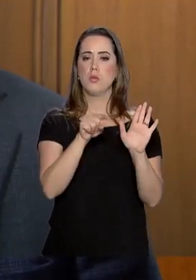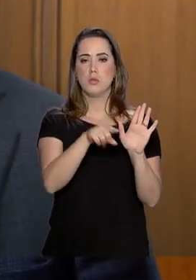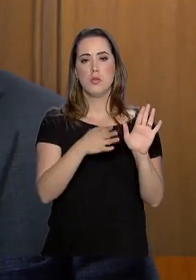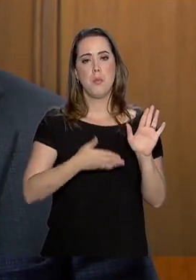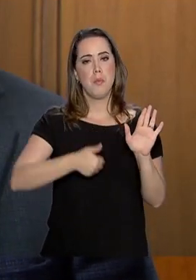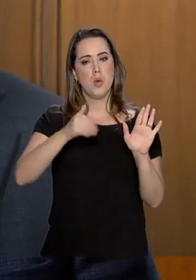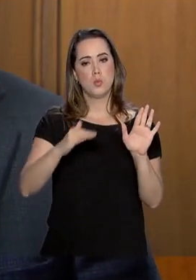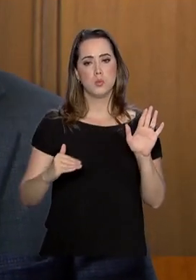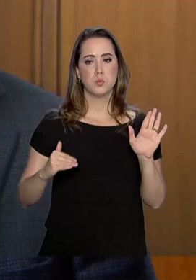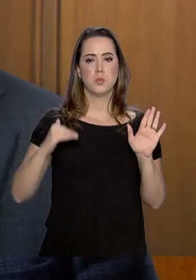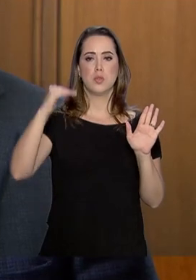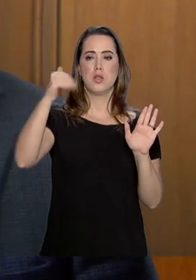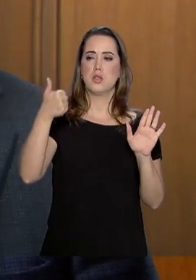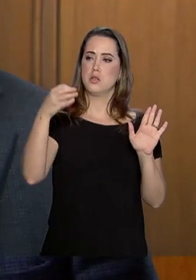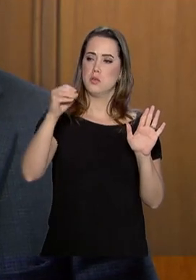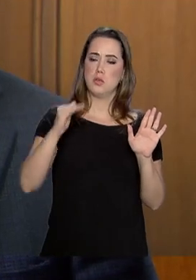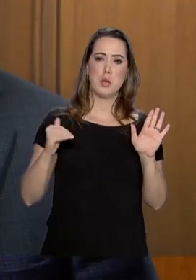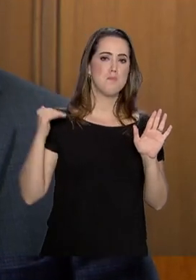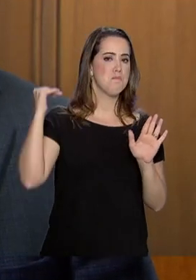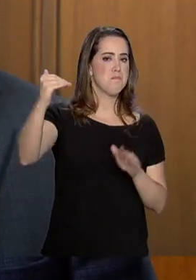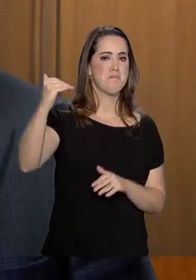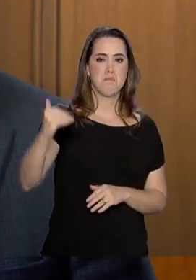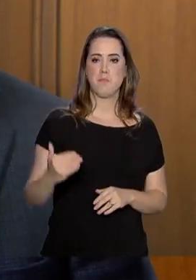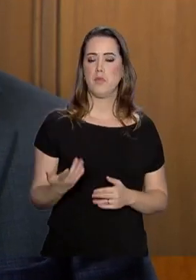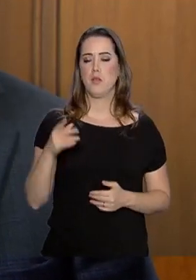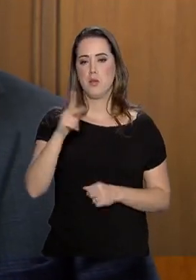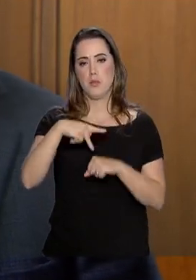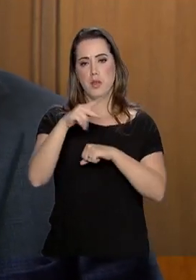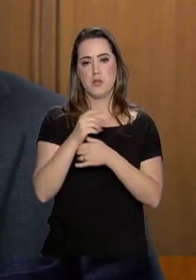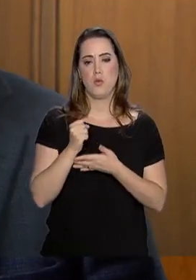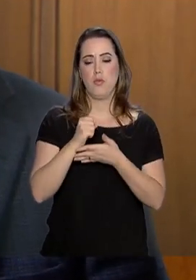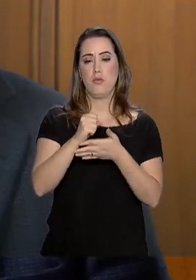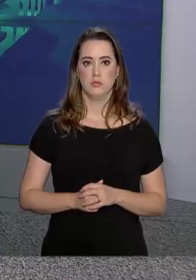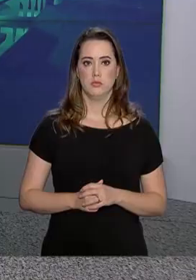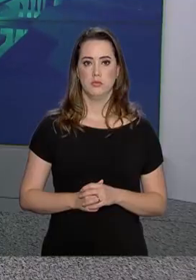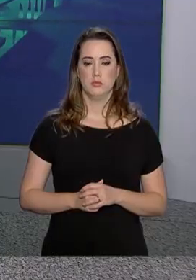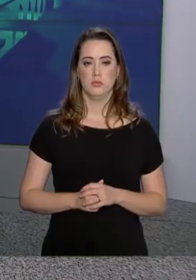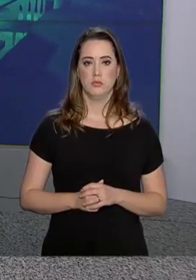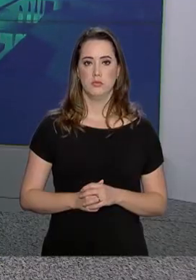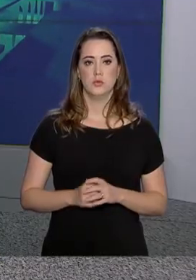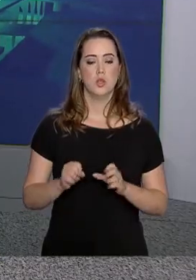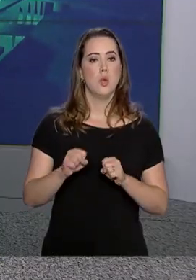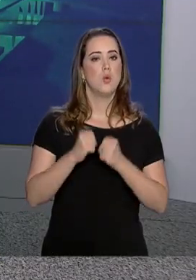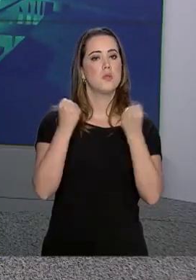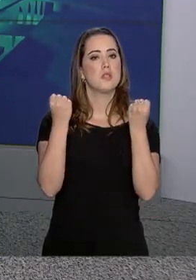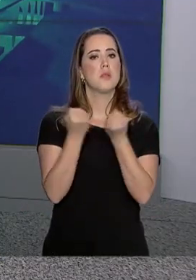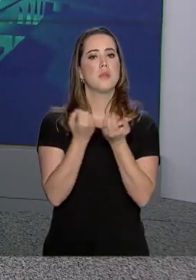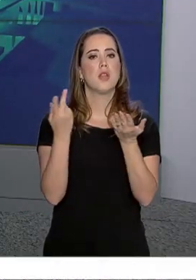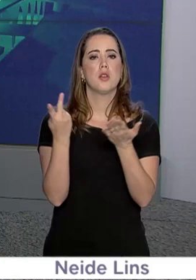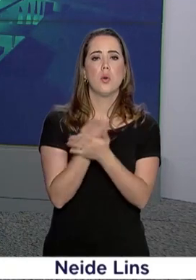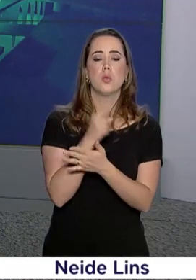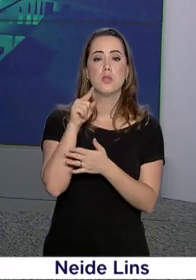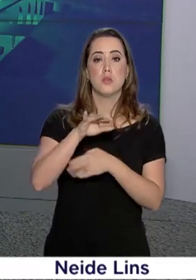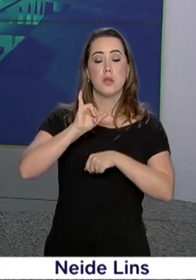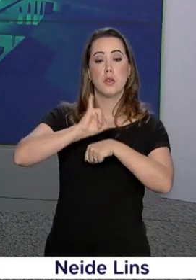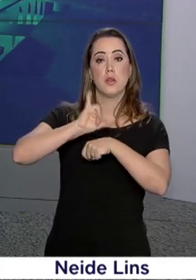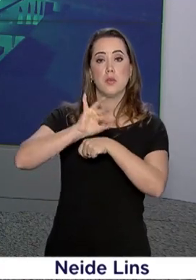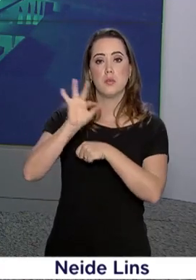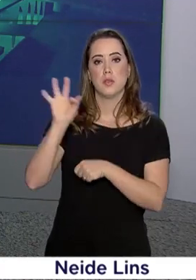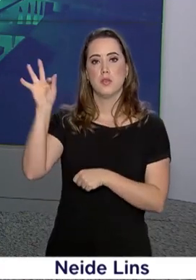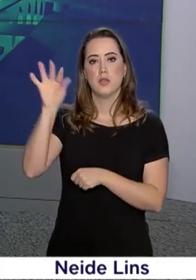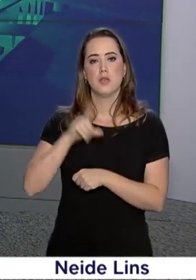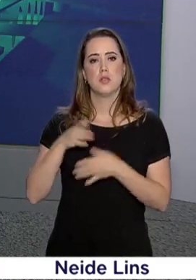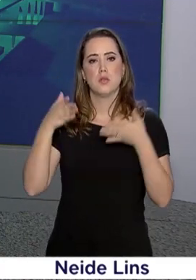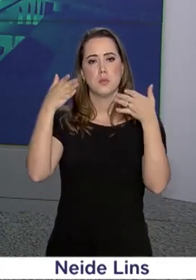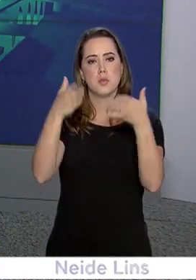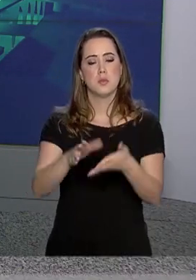posicionado talvez ali entre os 10 primeiros países com oferta de serviços digitais. Um seminário realizado aqui na Capital Federal